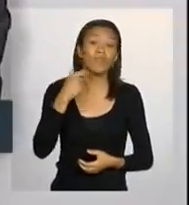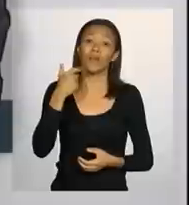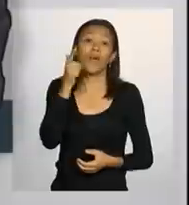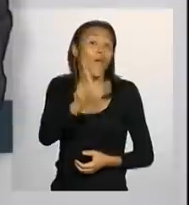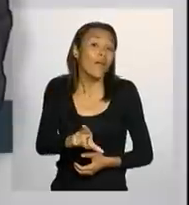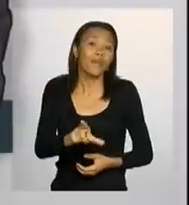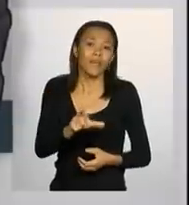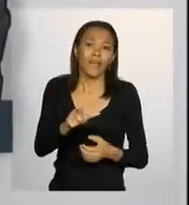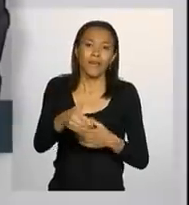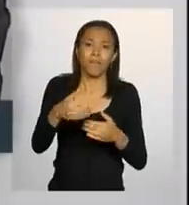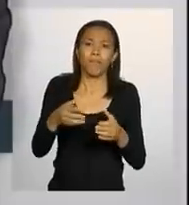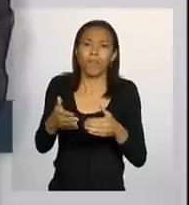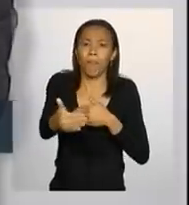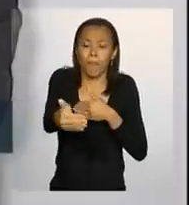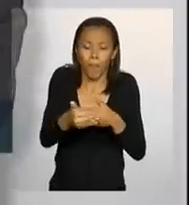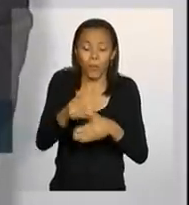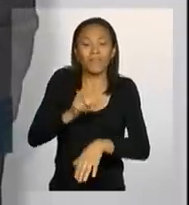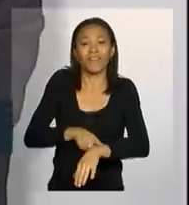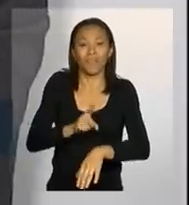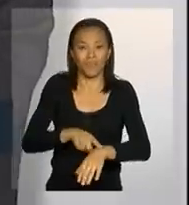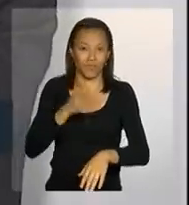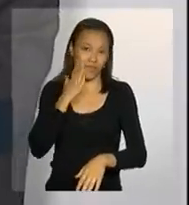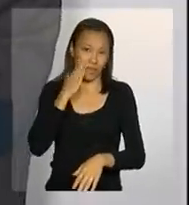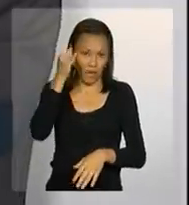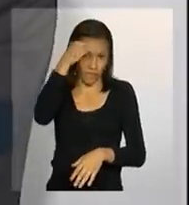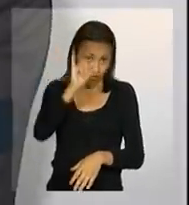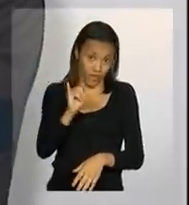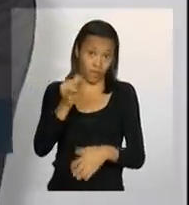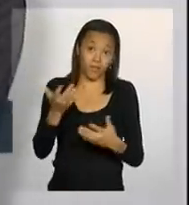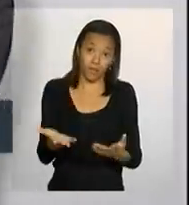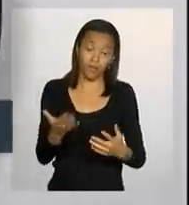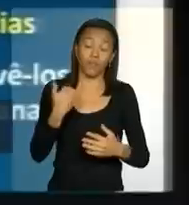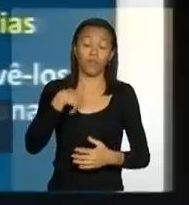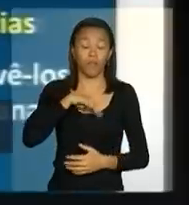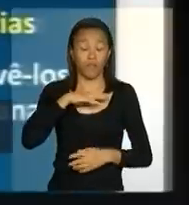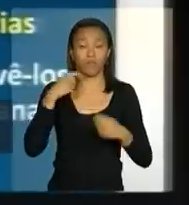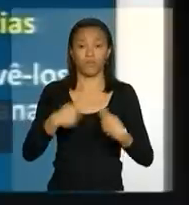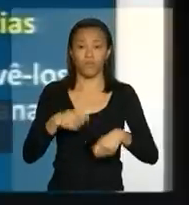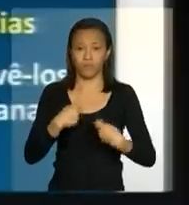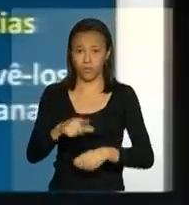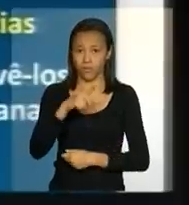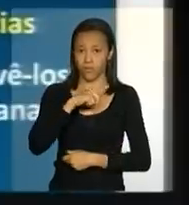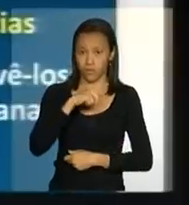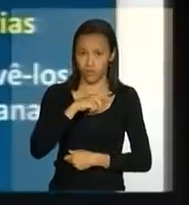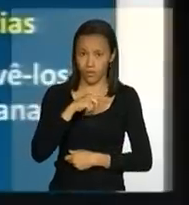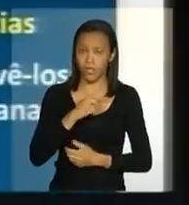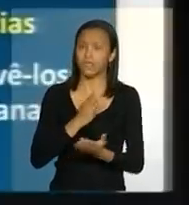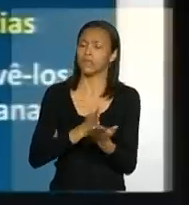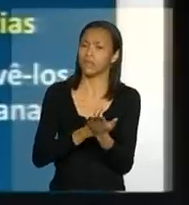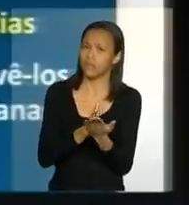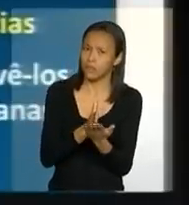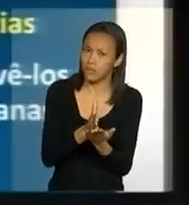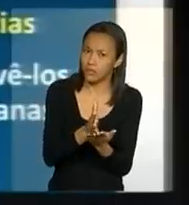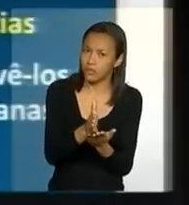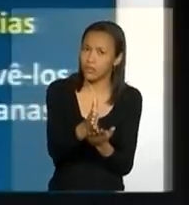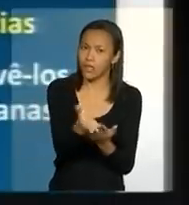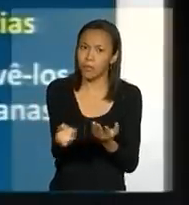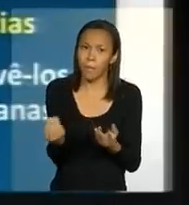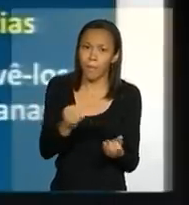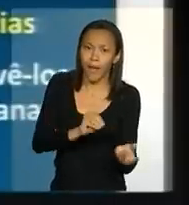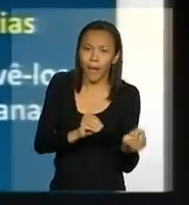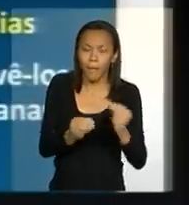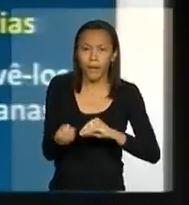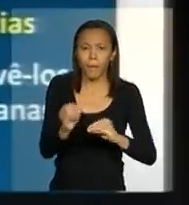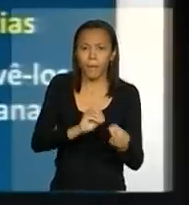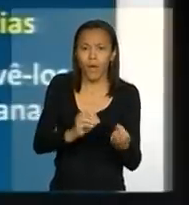tempo, mudar o cenário de risco no Brasil. Então, temos que ter um contínuo incremento na nossa capacidade